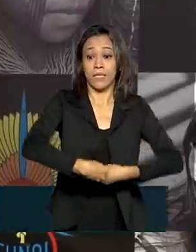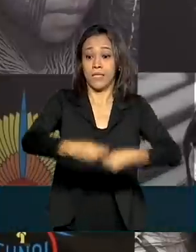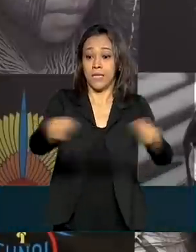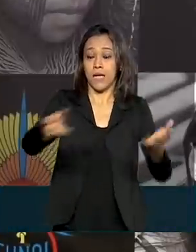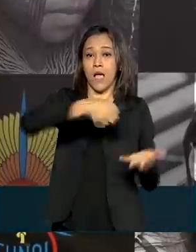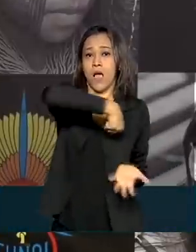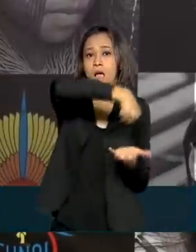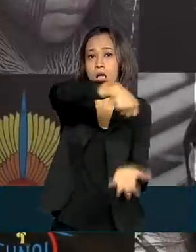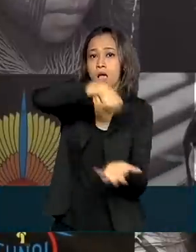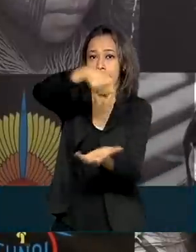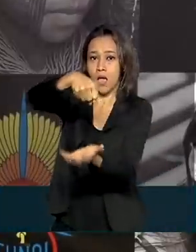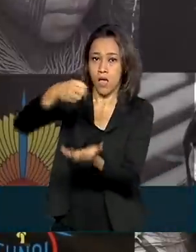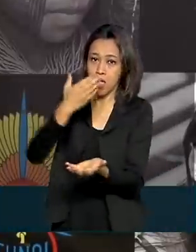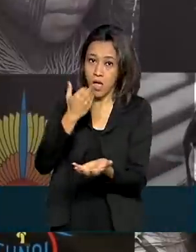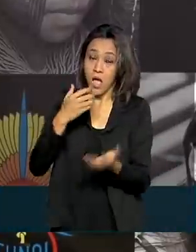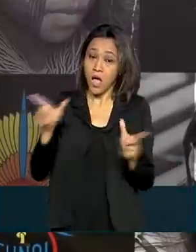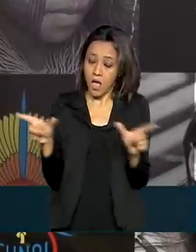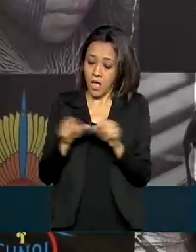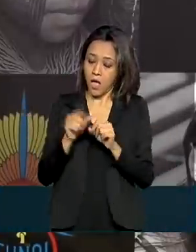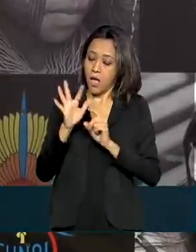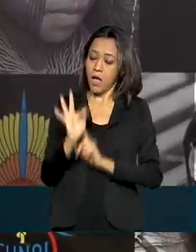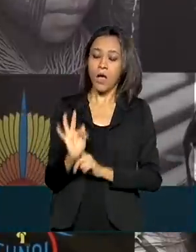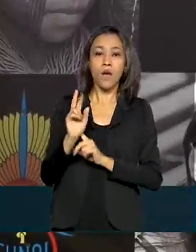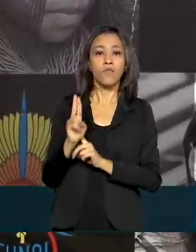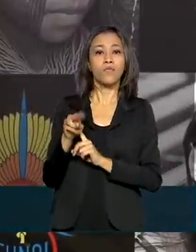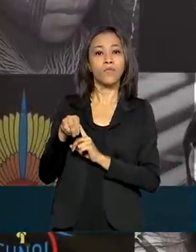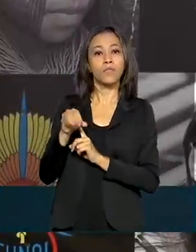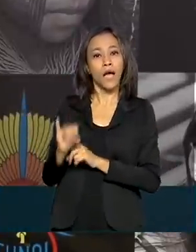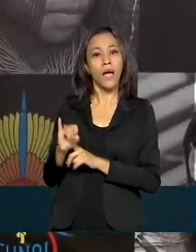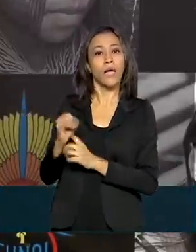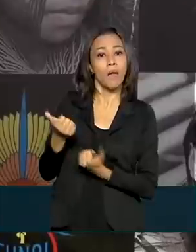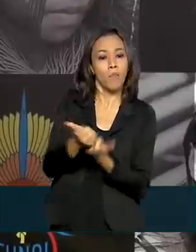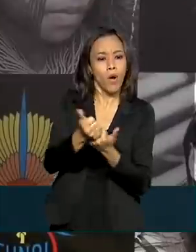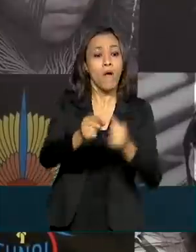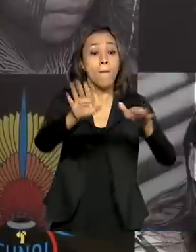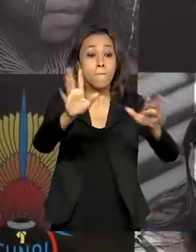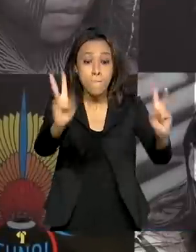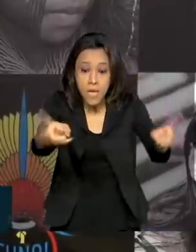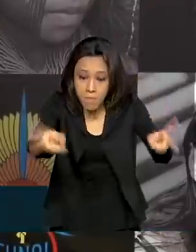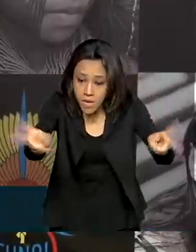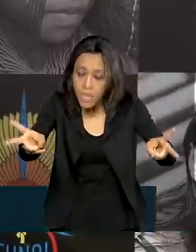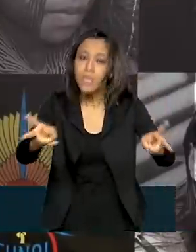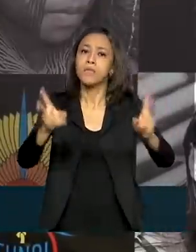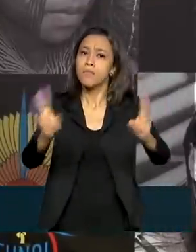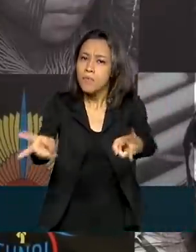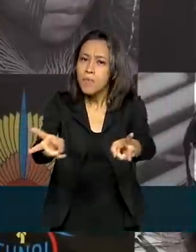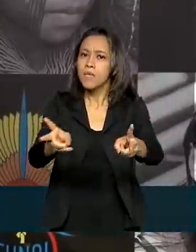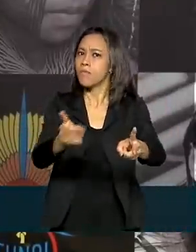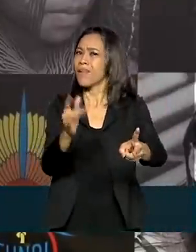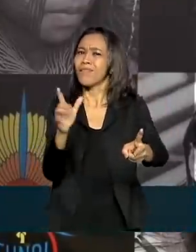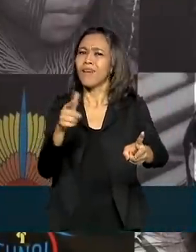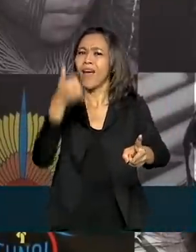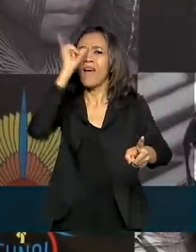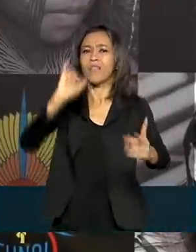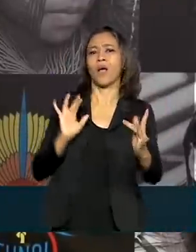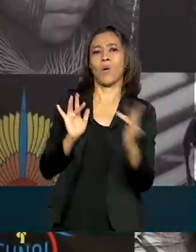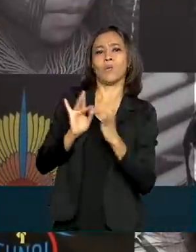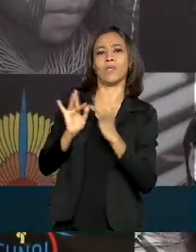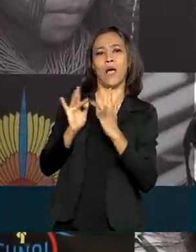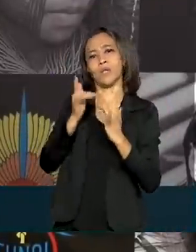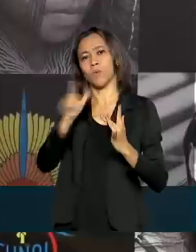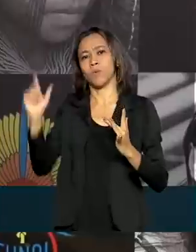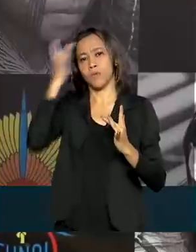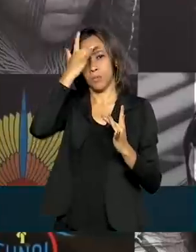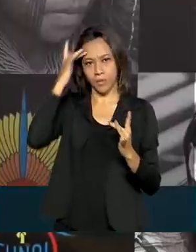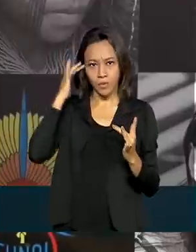colabora para que os indígenas permaneçam em suas comunidades e assim evitem o contato com o vírus. Como resultado, os